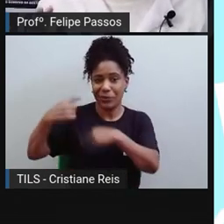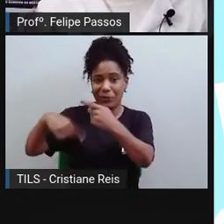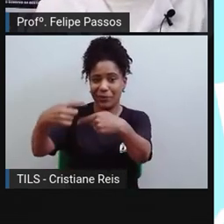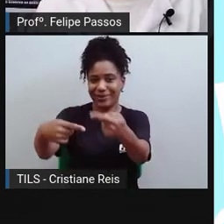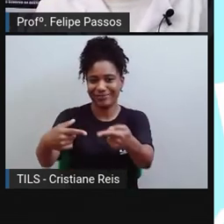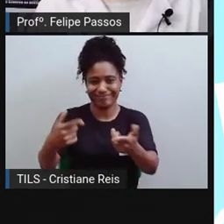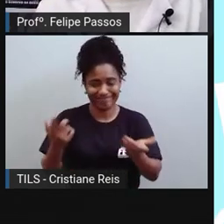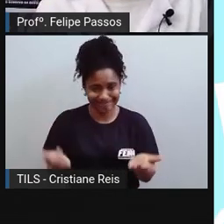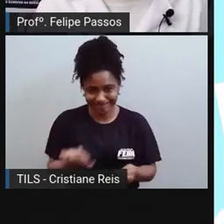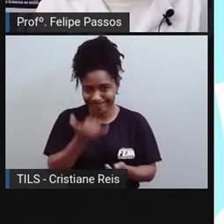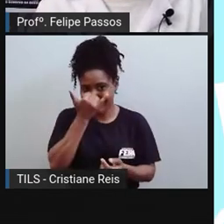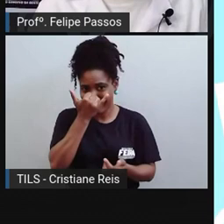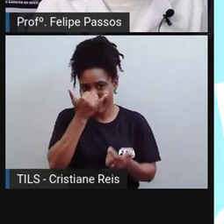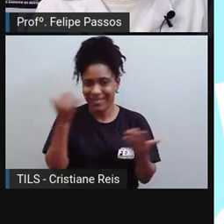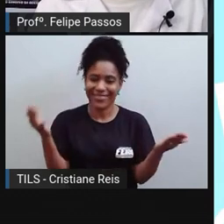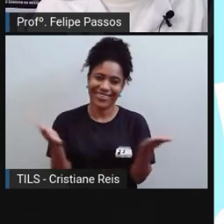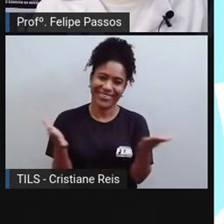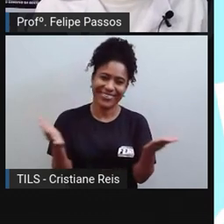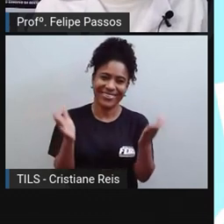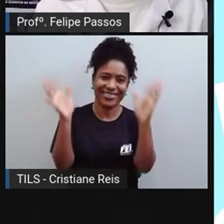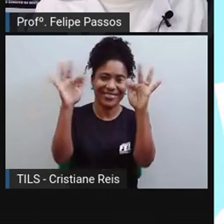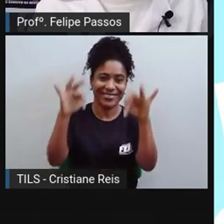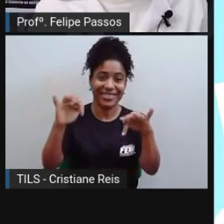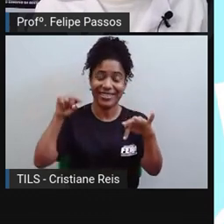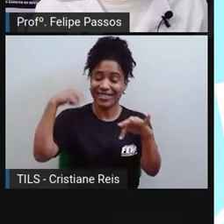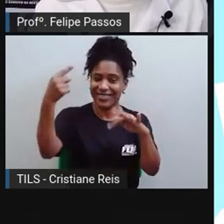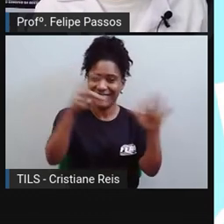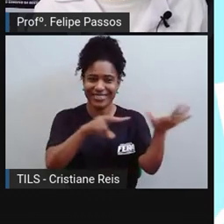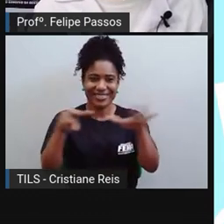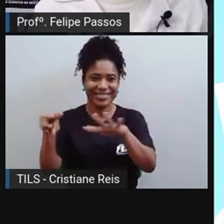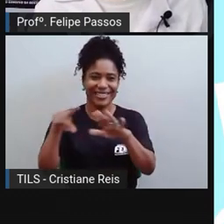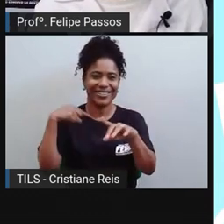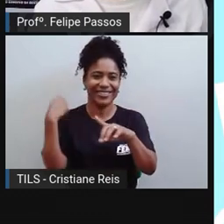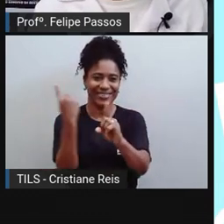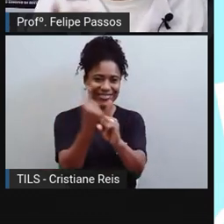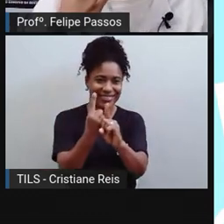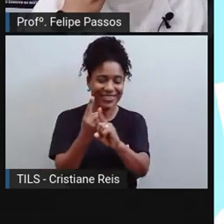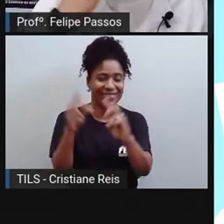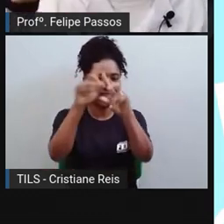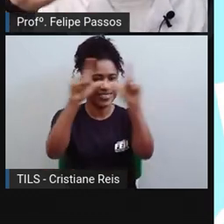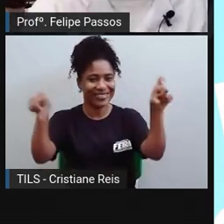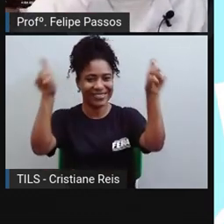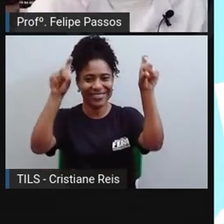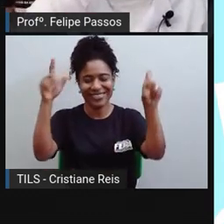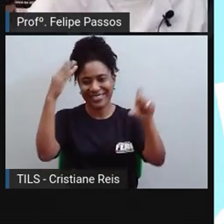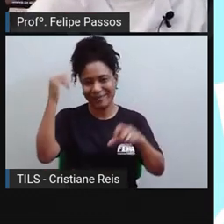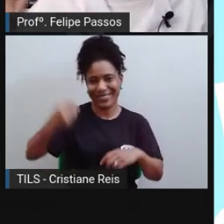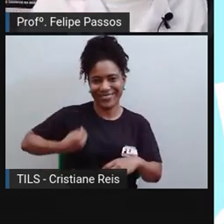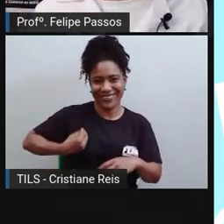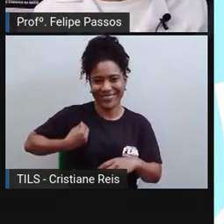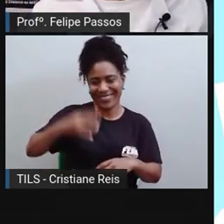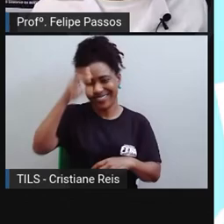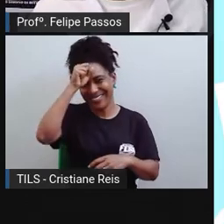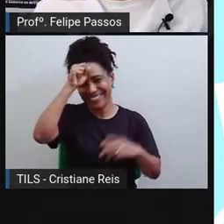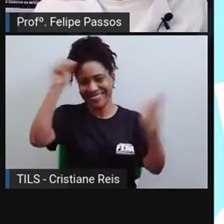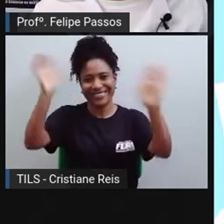Então, vamos ficando por aqui. Na semana que vem, a gente se vê com mais um tema no Saberes Viveres. Beijo, tchau!